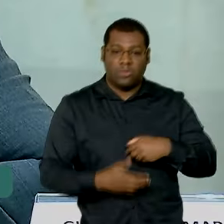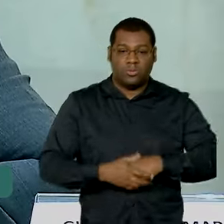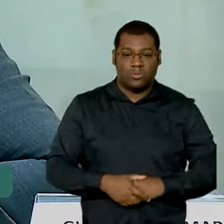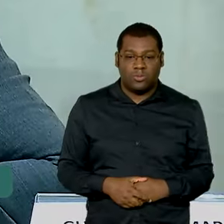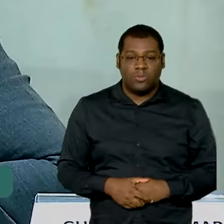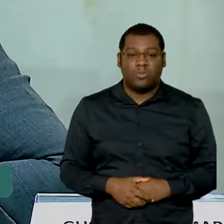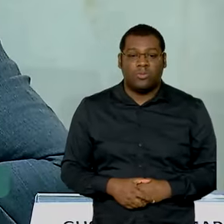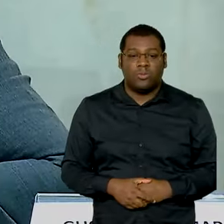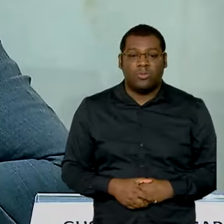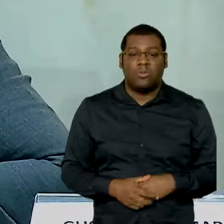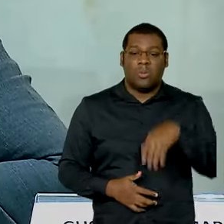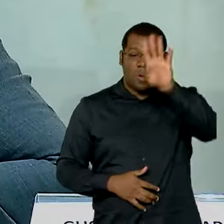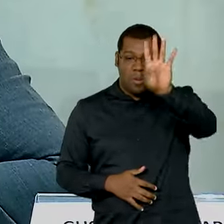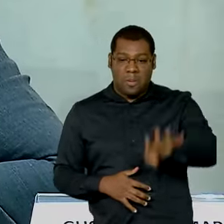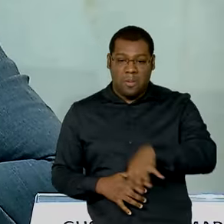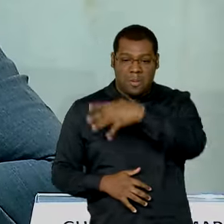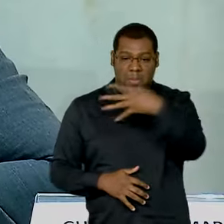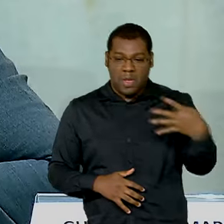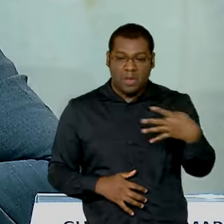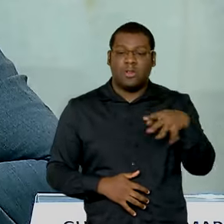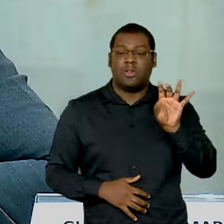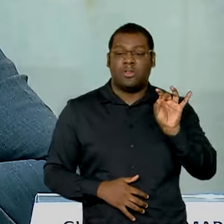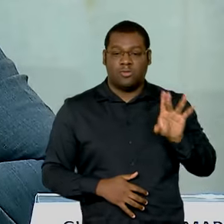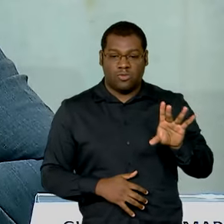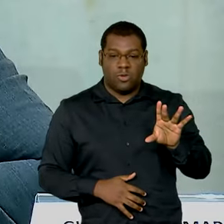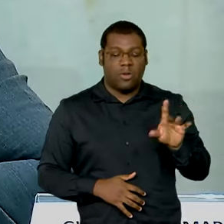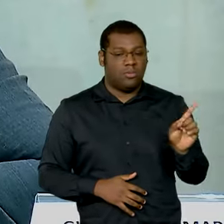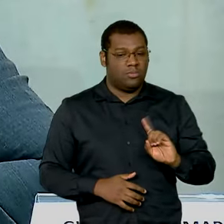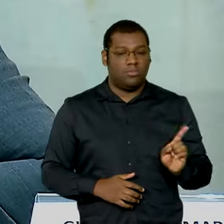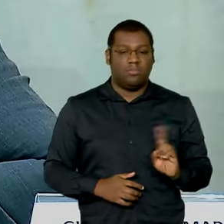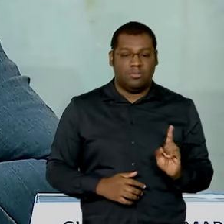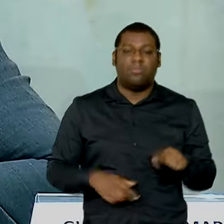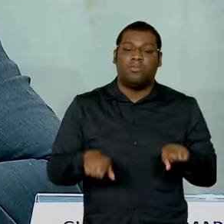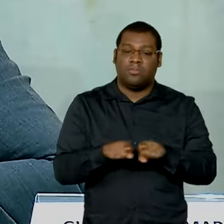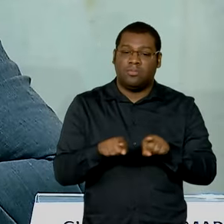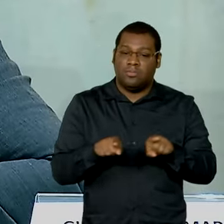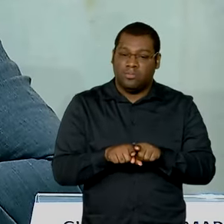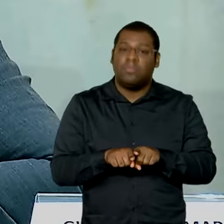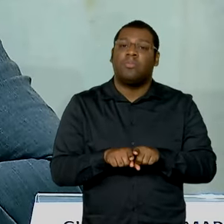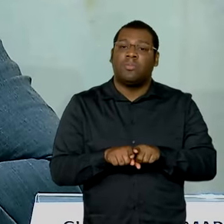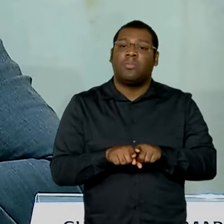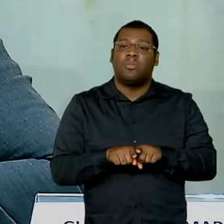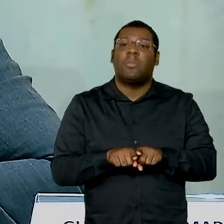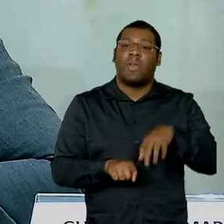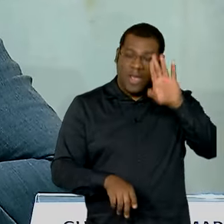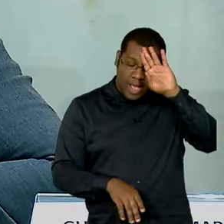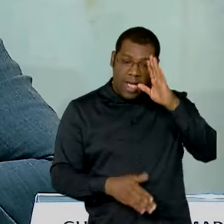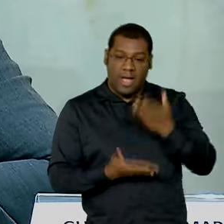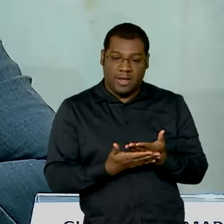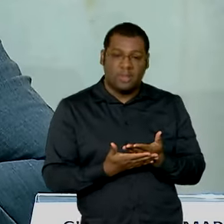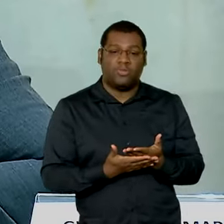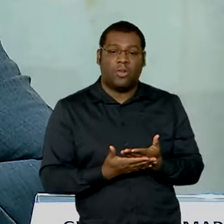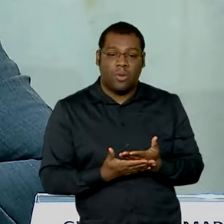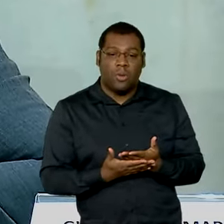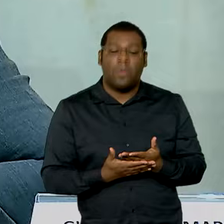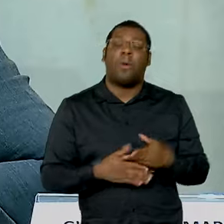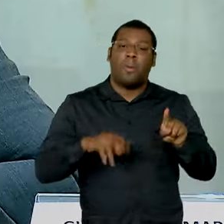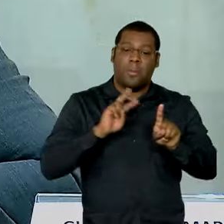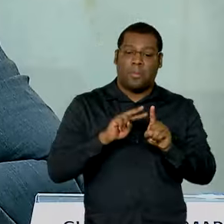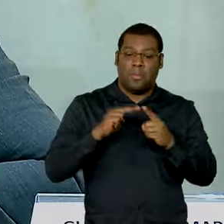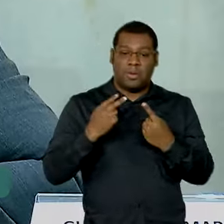mais do que planilhas e números, mas um pouco do que a gente acredita que vai estar refletindo uma